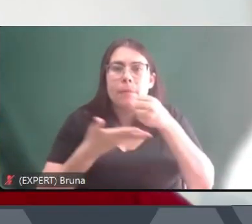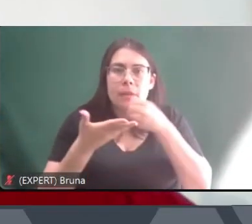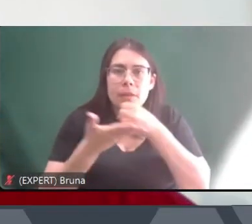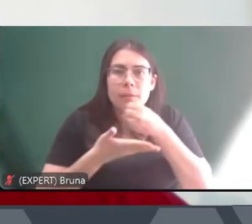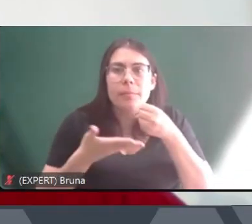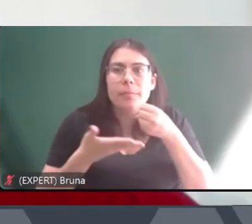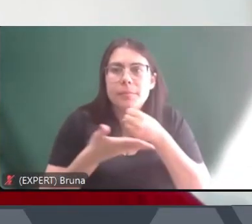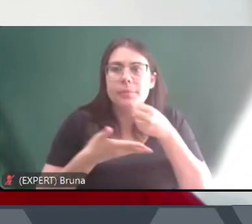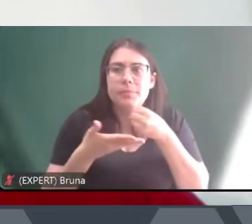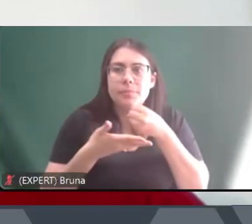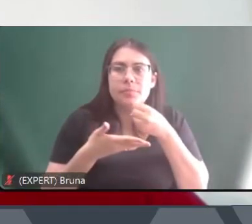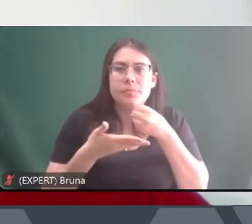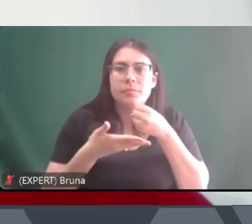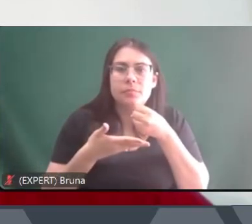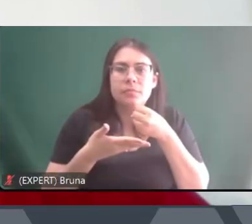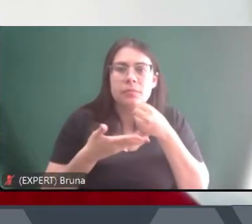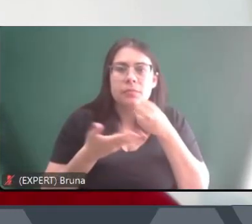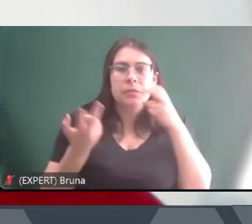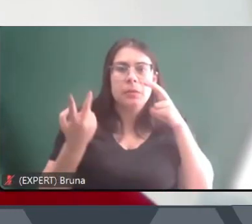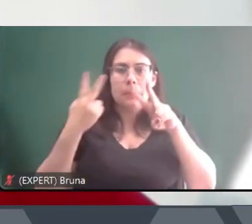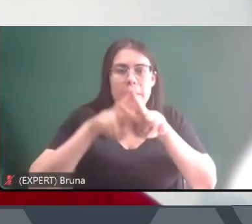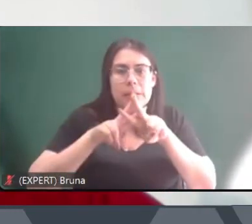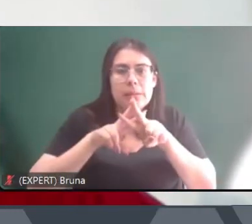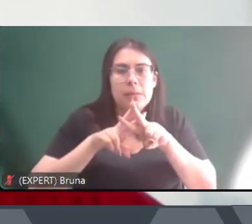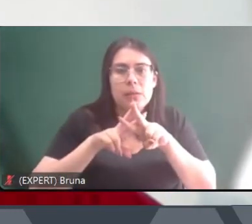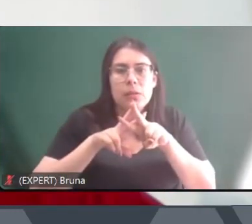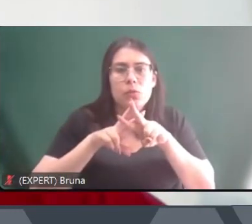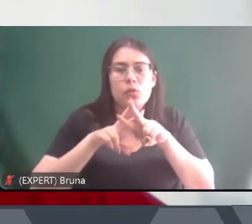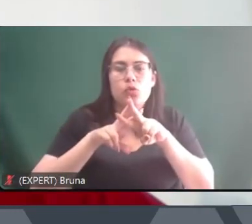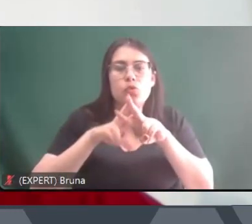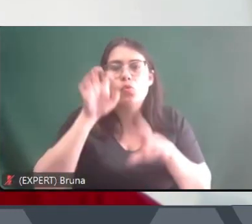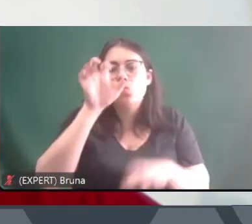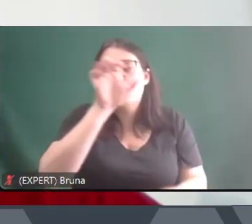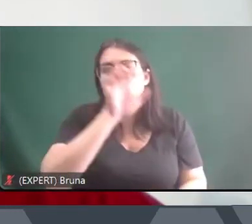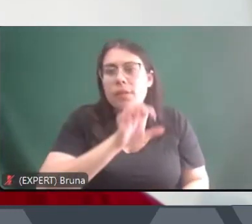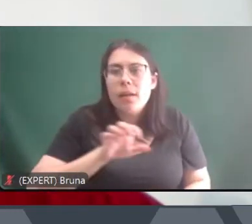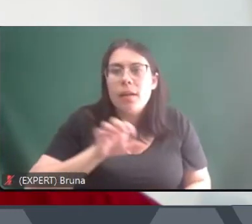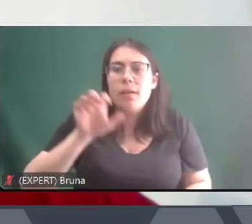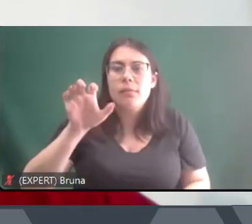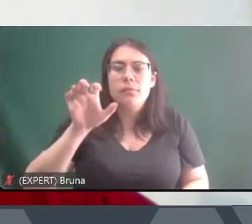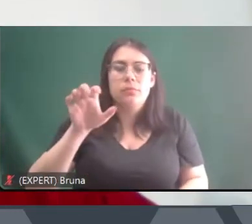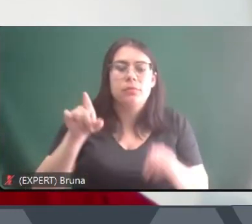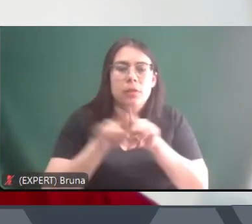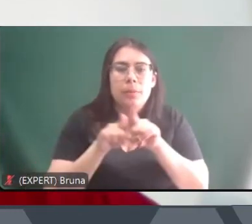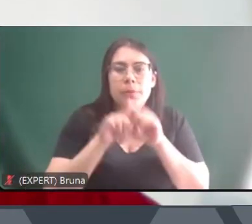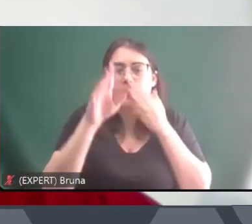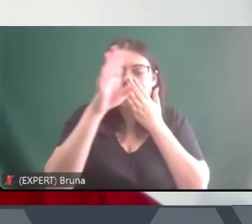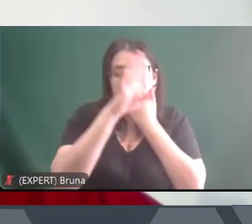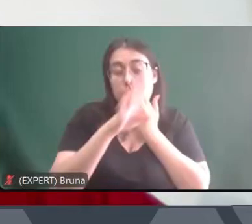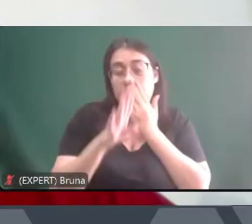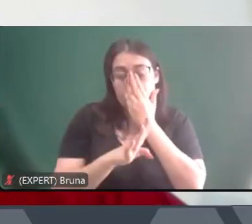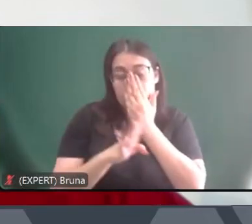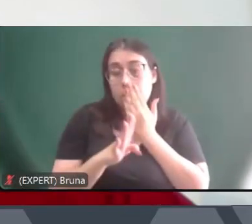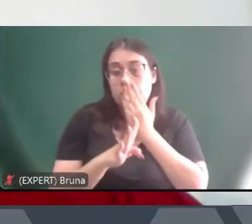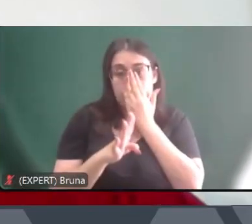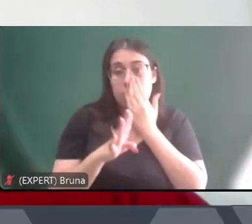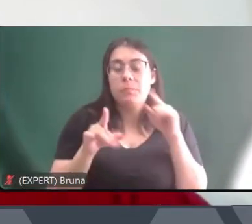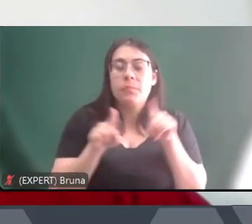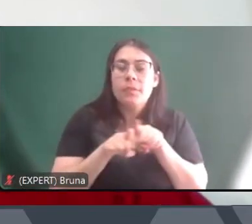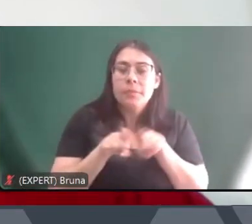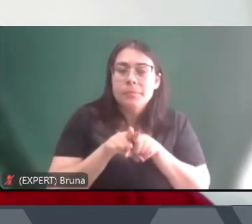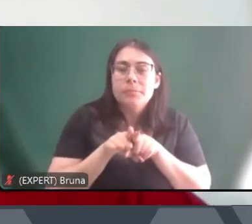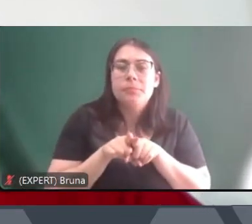ao crime e no aprisionamento em flagrante em diversos estados e no Brasil inteiro esse modelo policial de policiamento